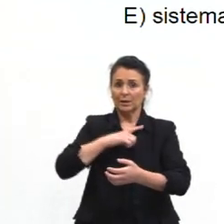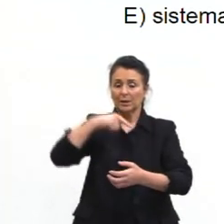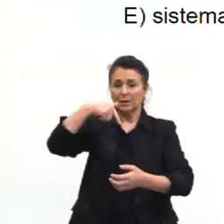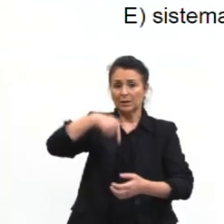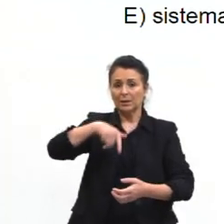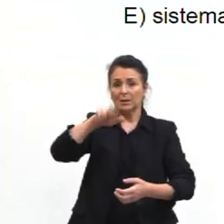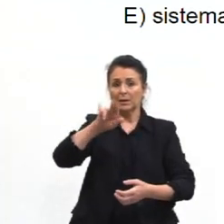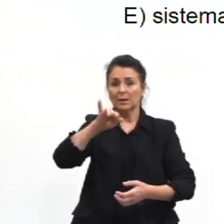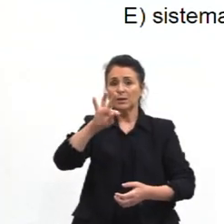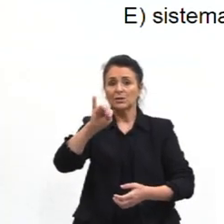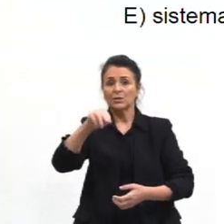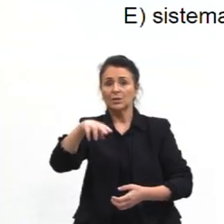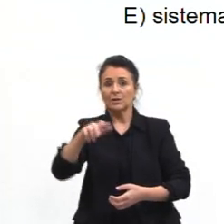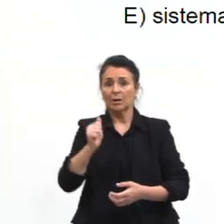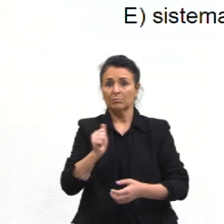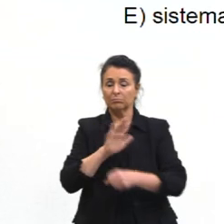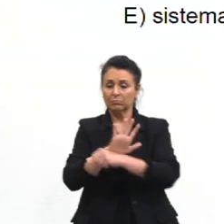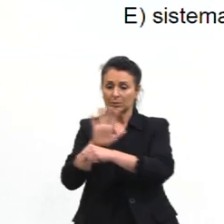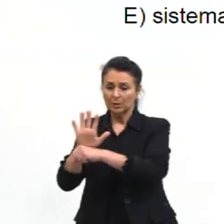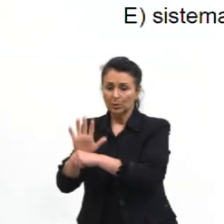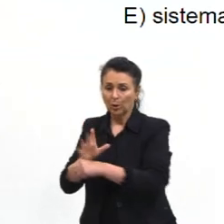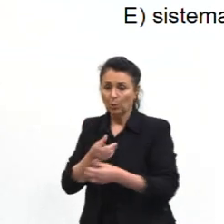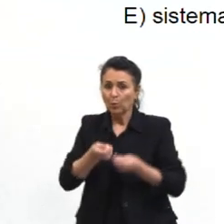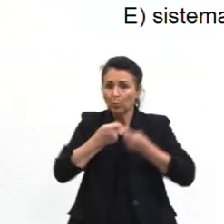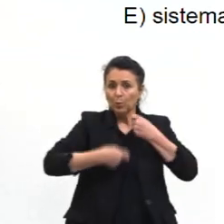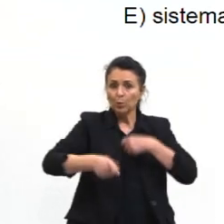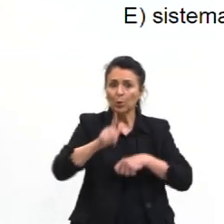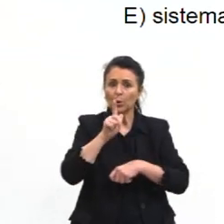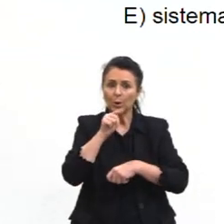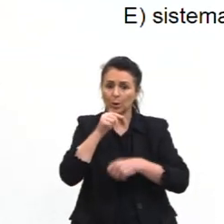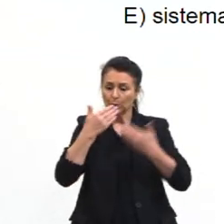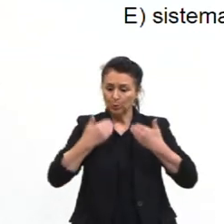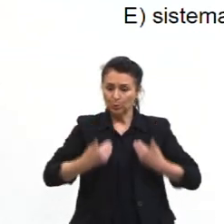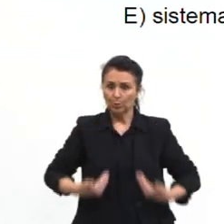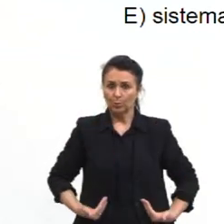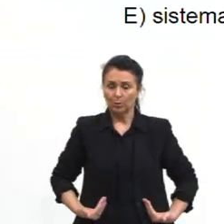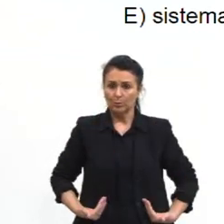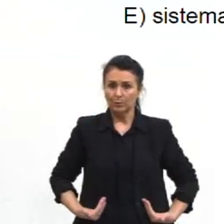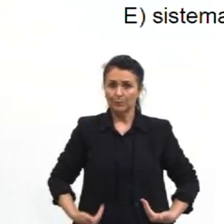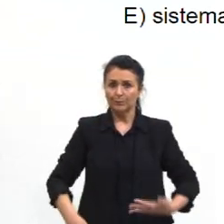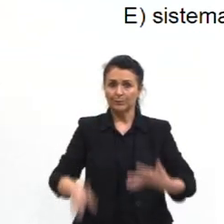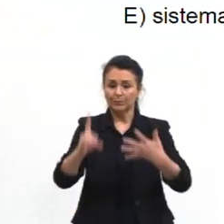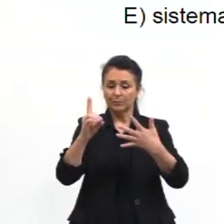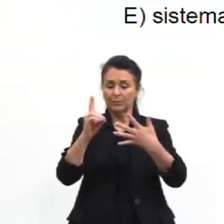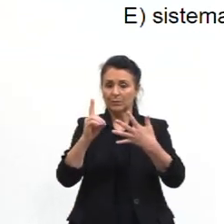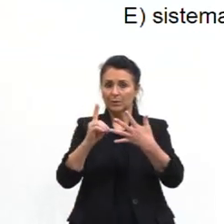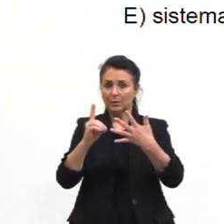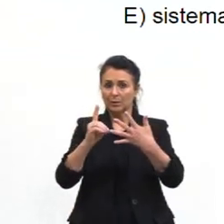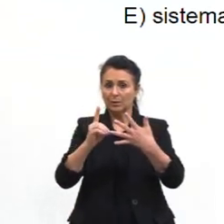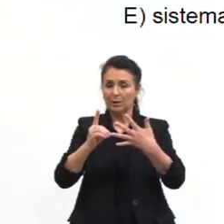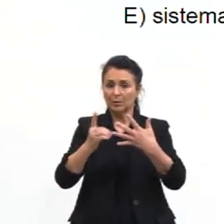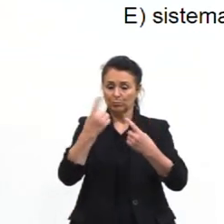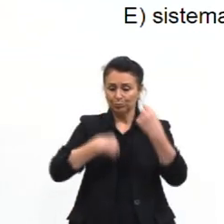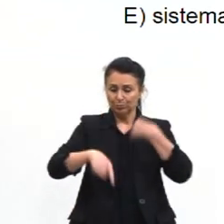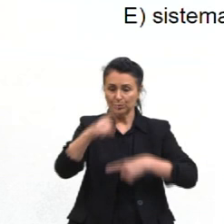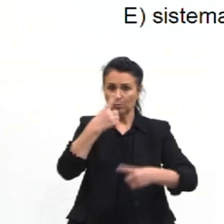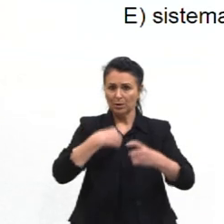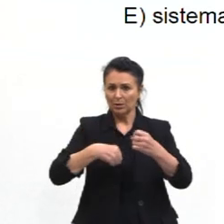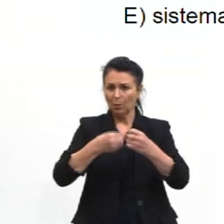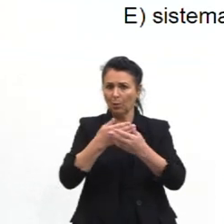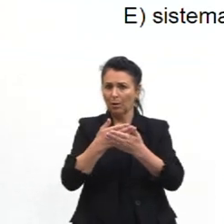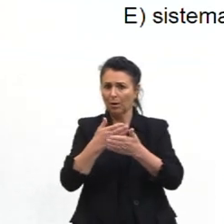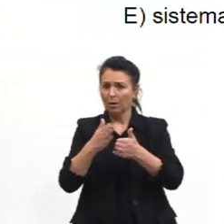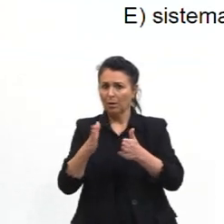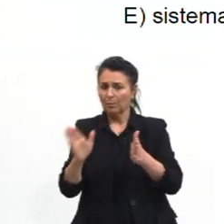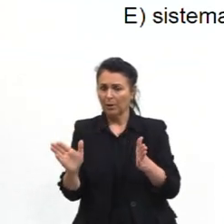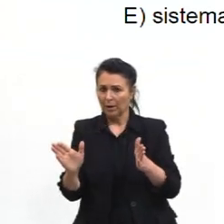que auxilia no controle hídrico corporal. Letra D. Circulação sanguínea aberta que